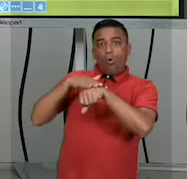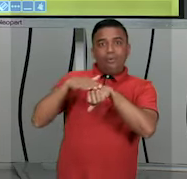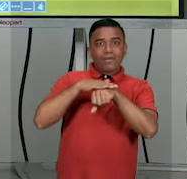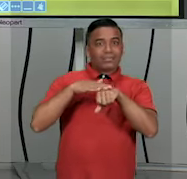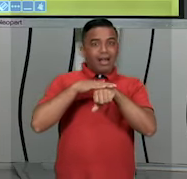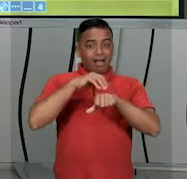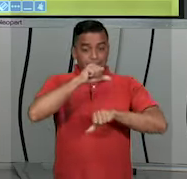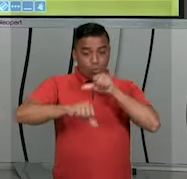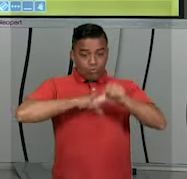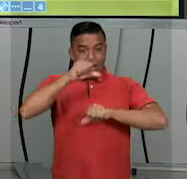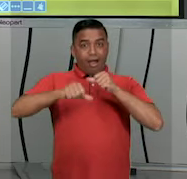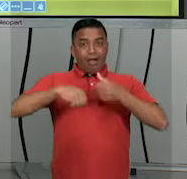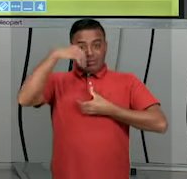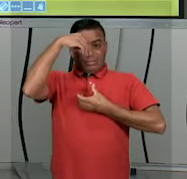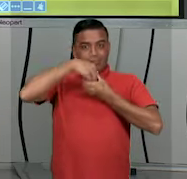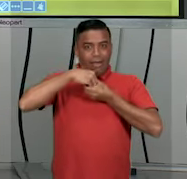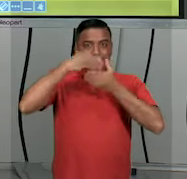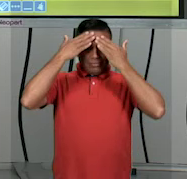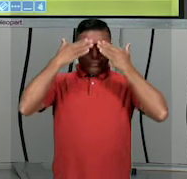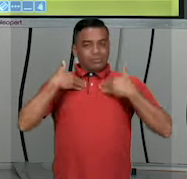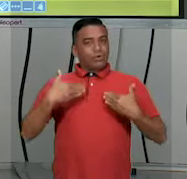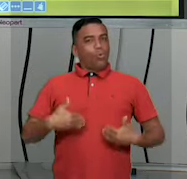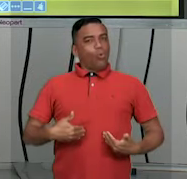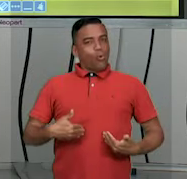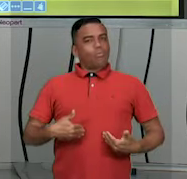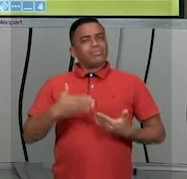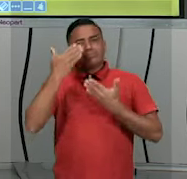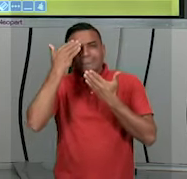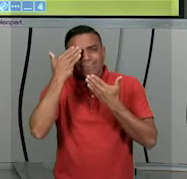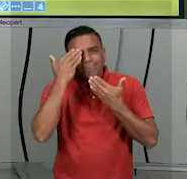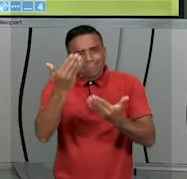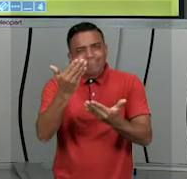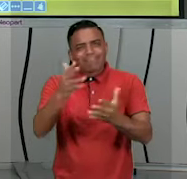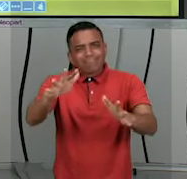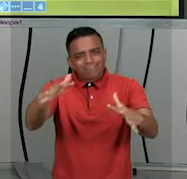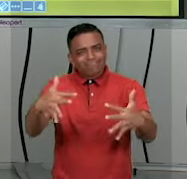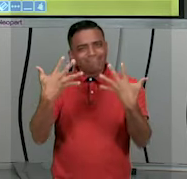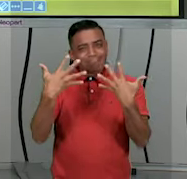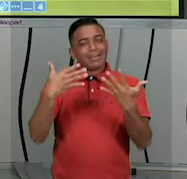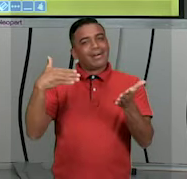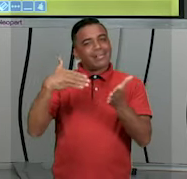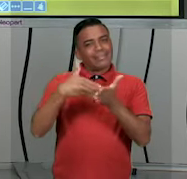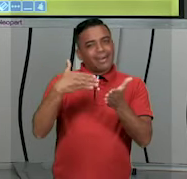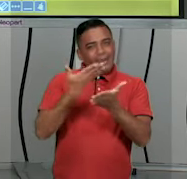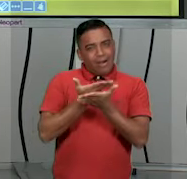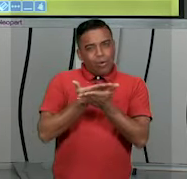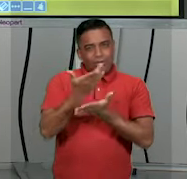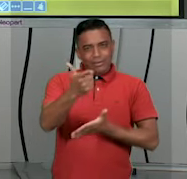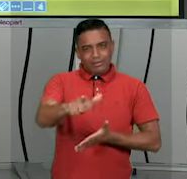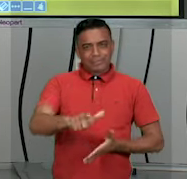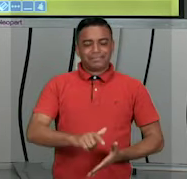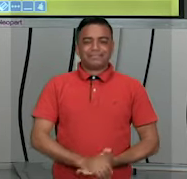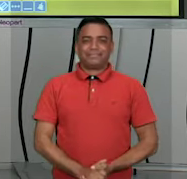transformações que estão acontecendo com você. Muito obrigada por sua atenção e até a próxima aula!